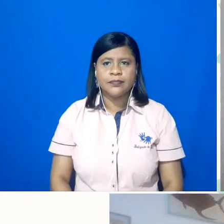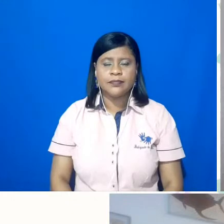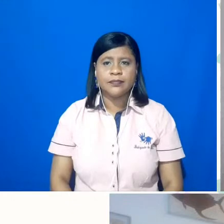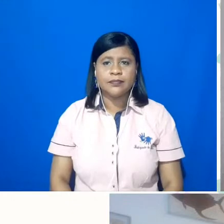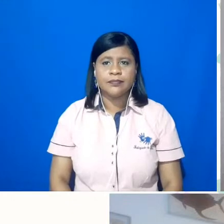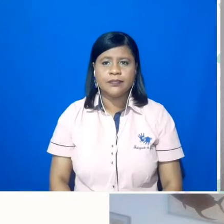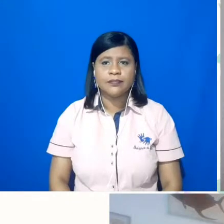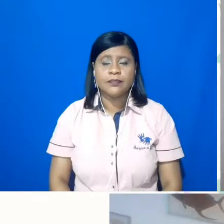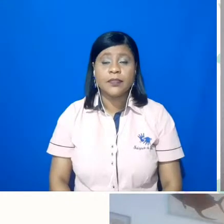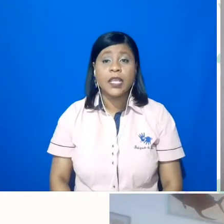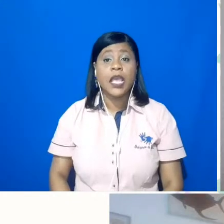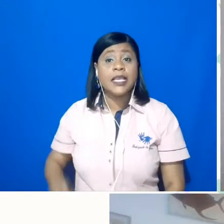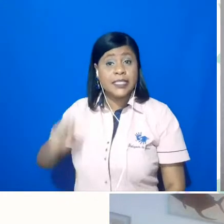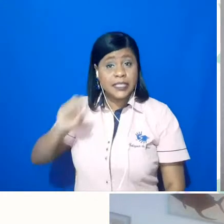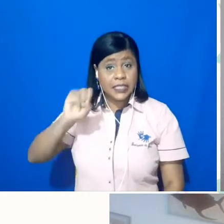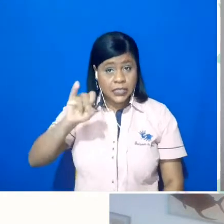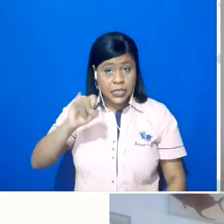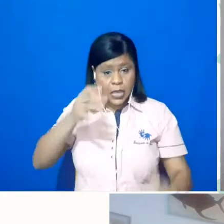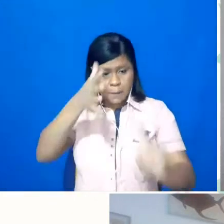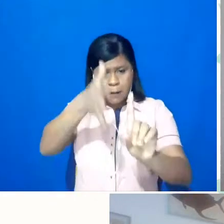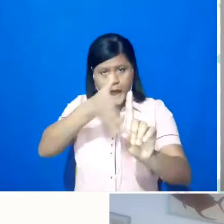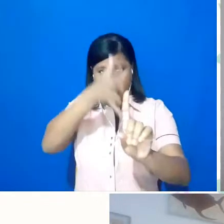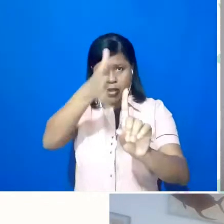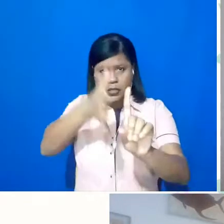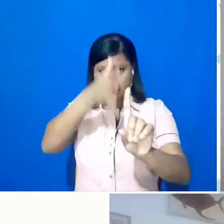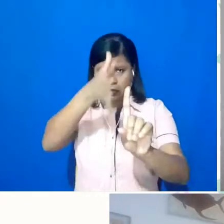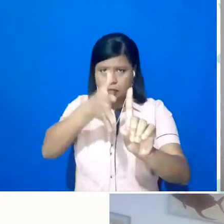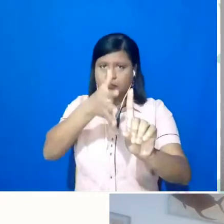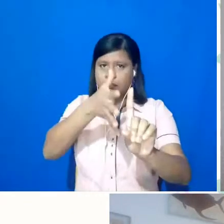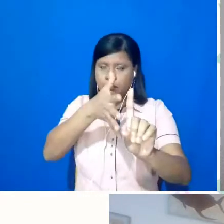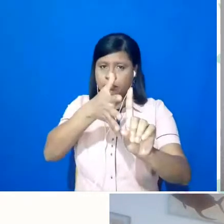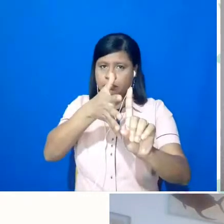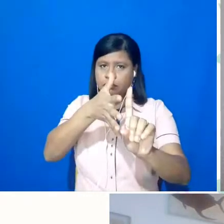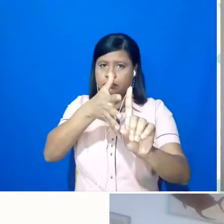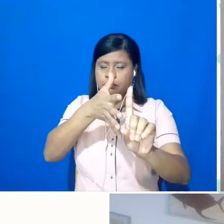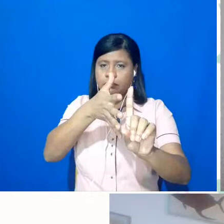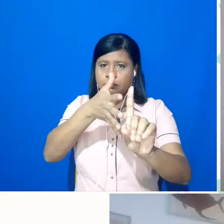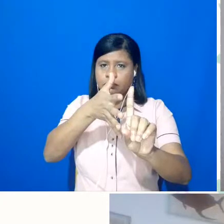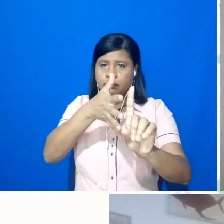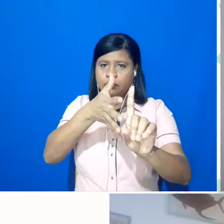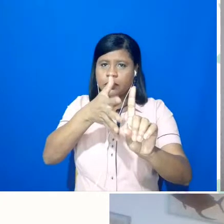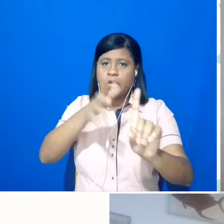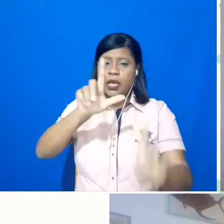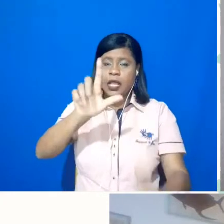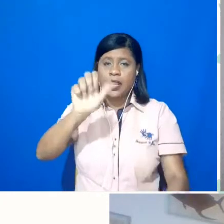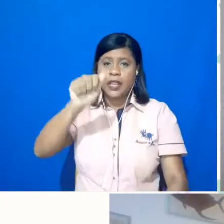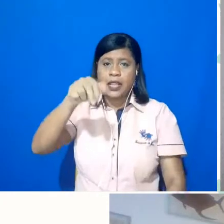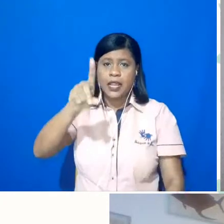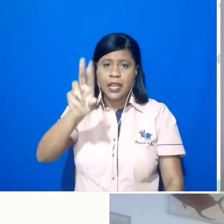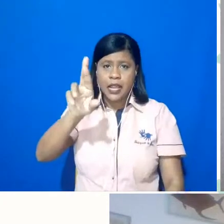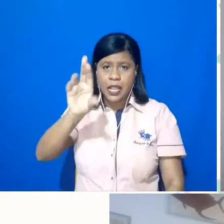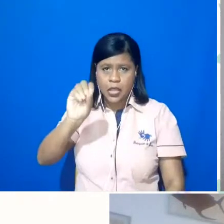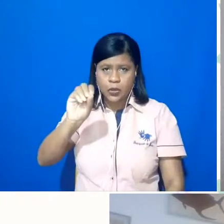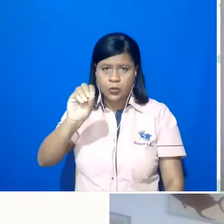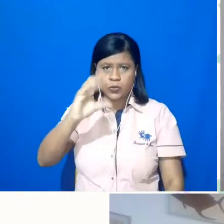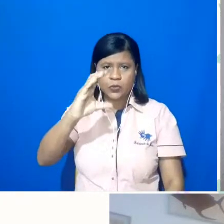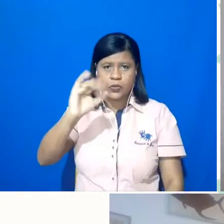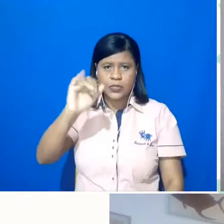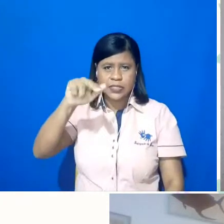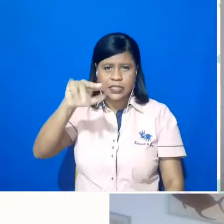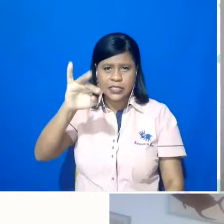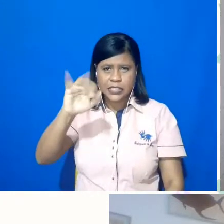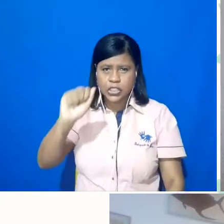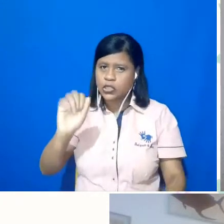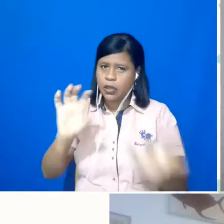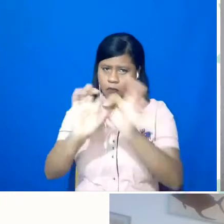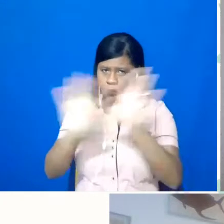Se for dos palestrantes, né, que ela está falando, até, daí o Leandro e a Cíntia podem comentar também, né, fiquem à vontade, mas a gente